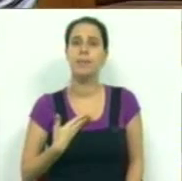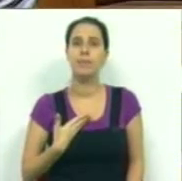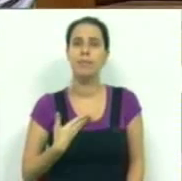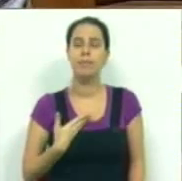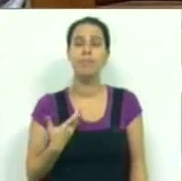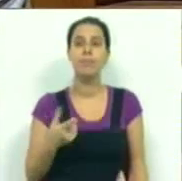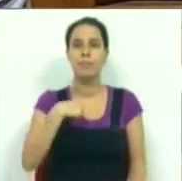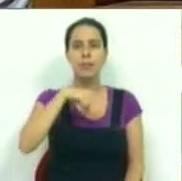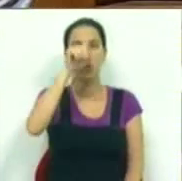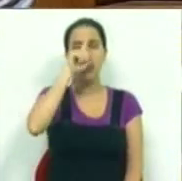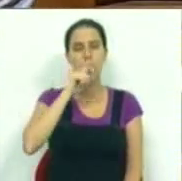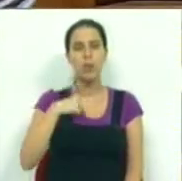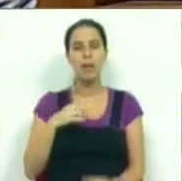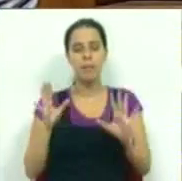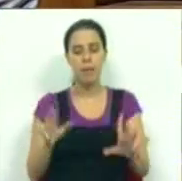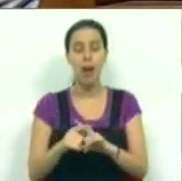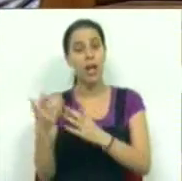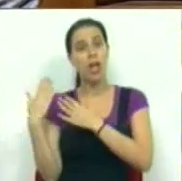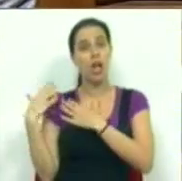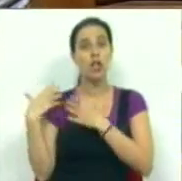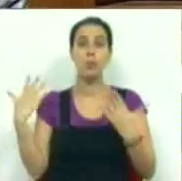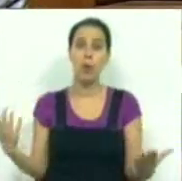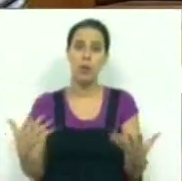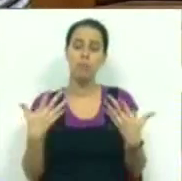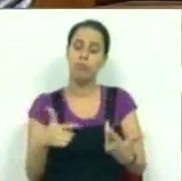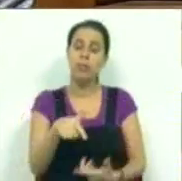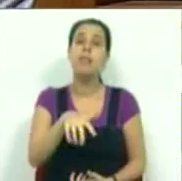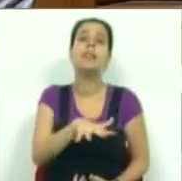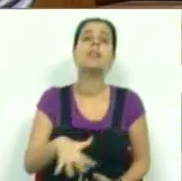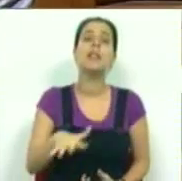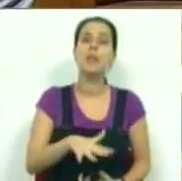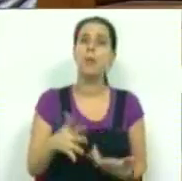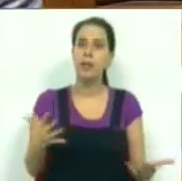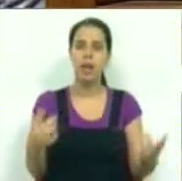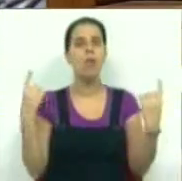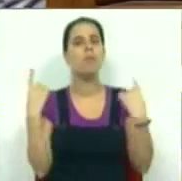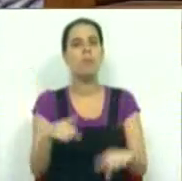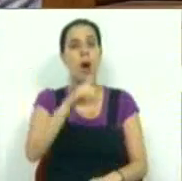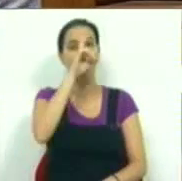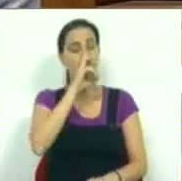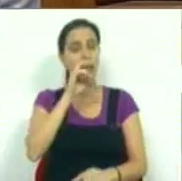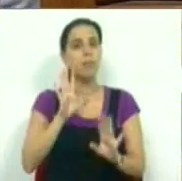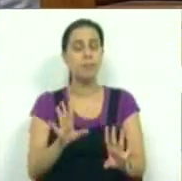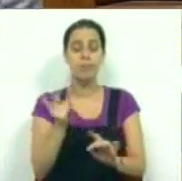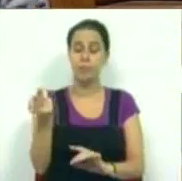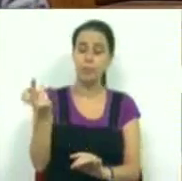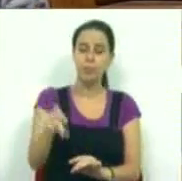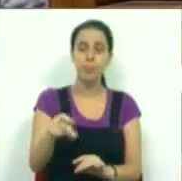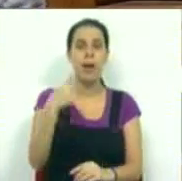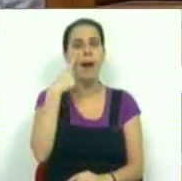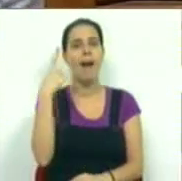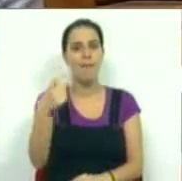para nos lembrarmos das responsabilidades que tem nesta situação, basta recordar o episódio